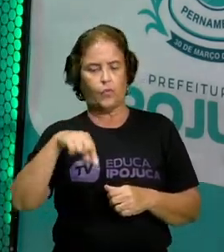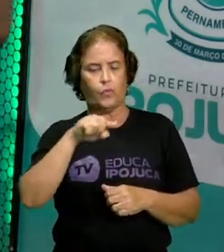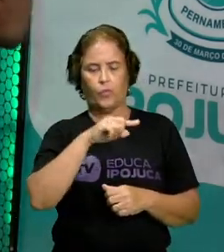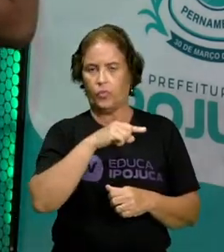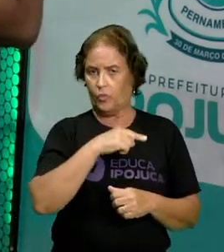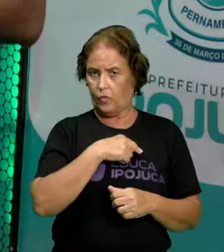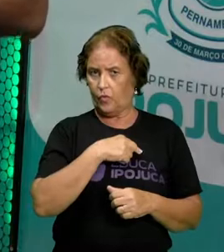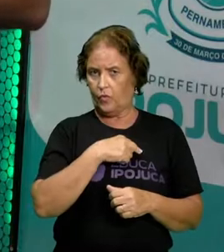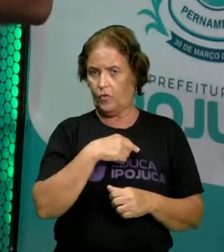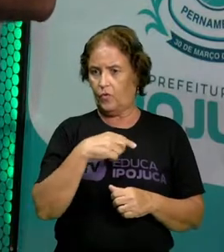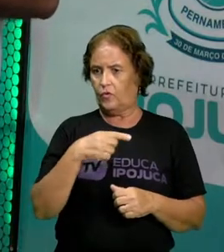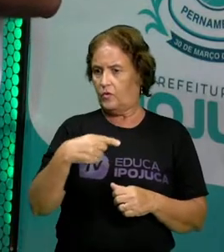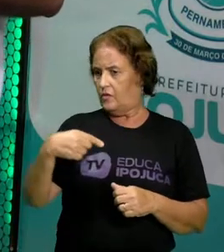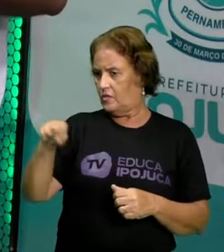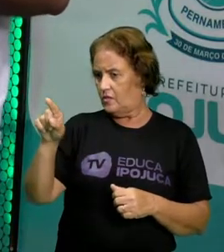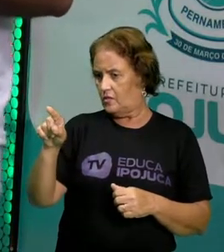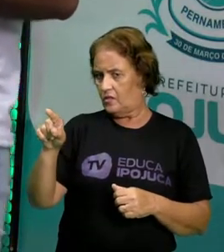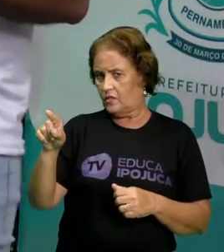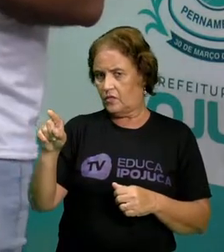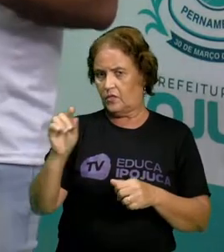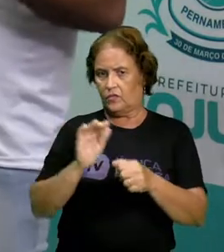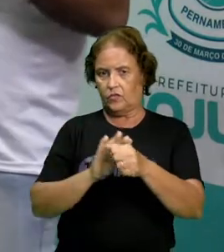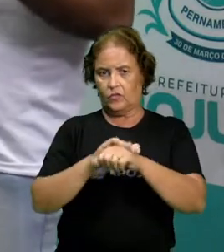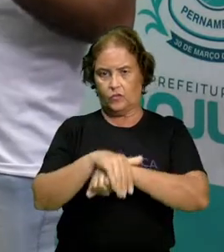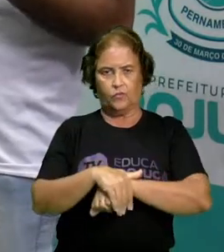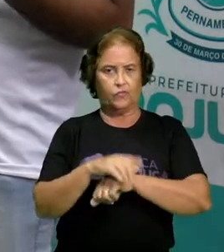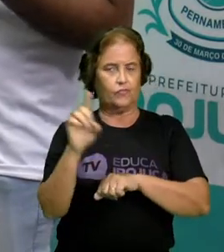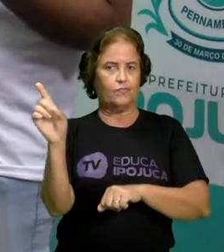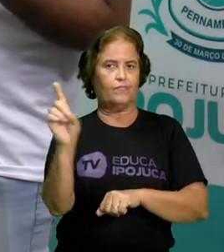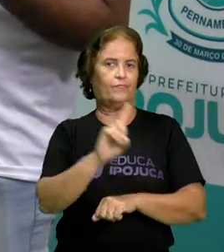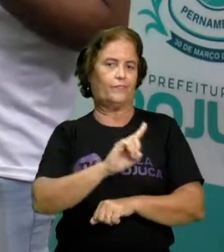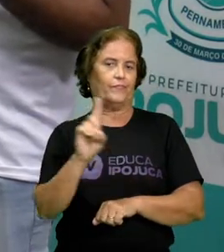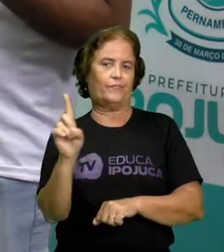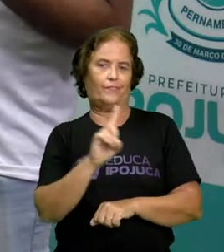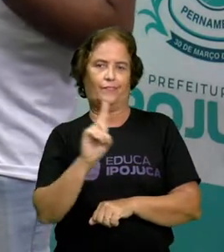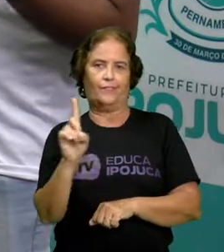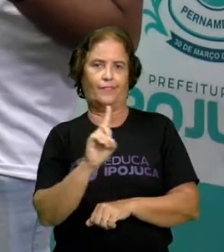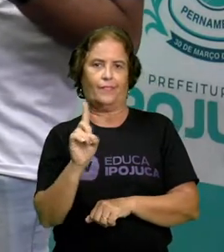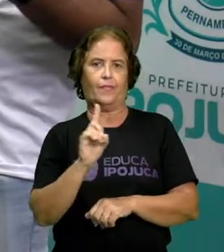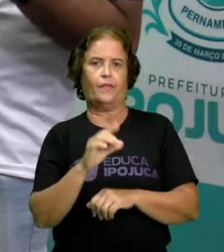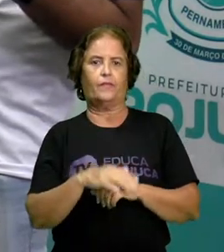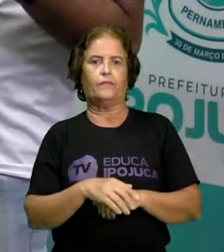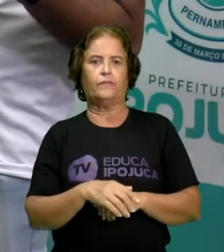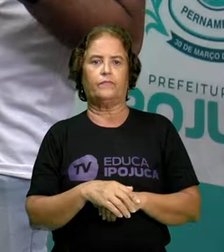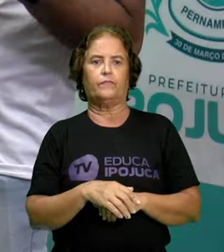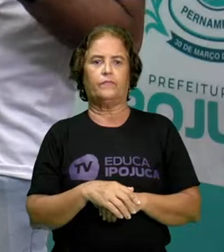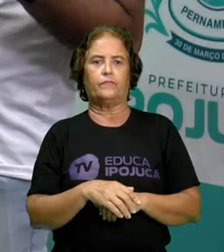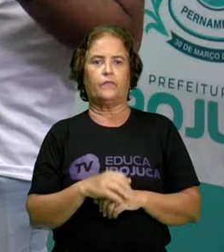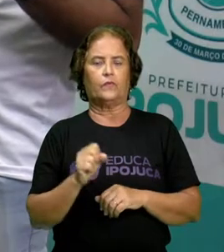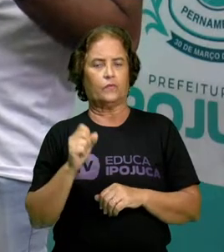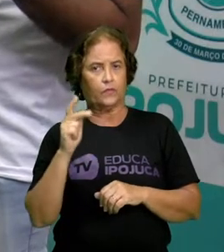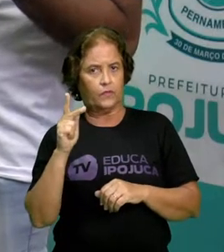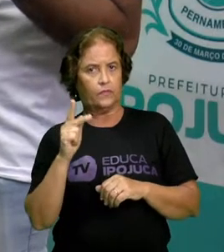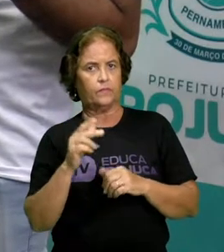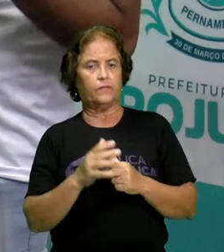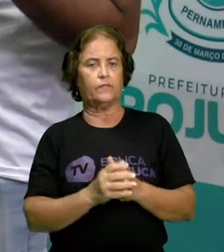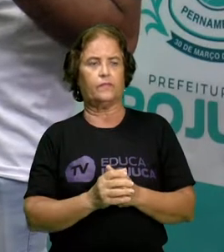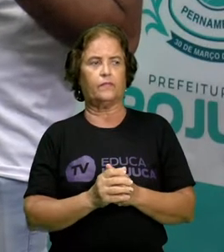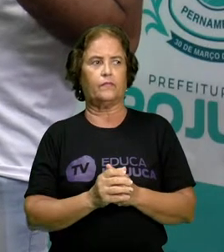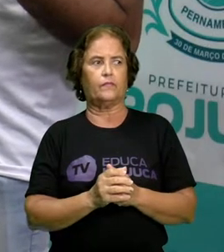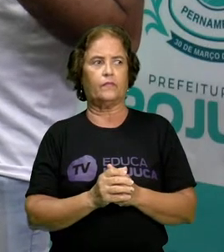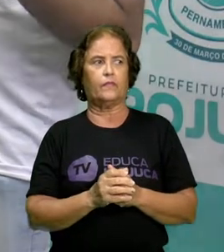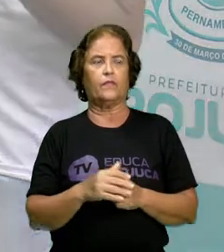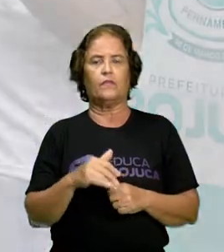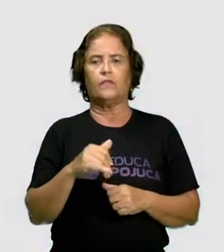sairemos hoje à noite. Tá tranquilo até aí, pessoal? Olha o exemplo aqui que eu coloquei para vocês. Tá